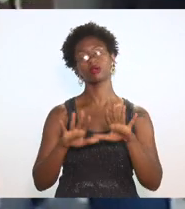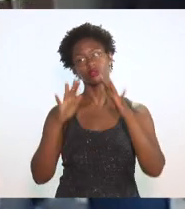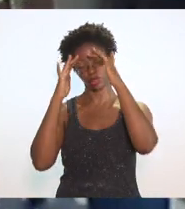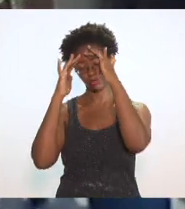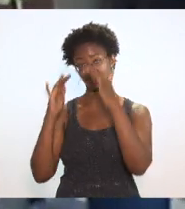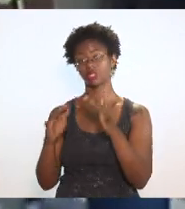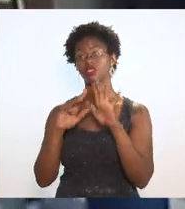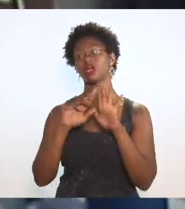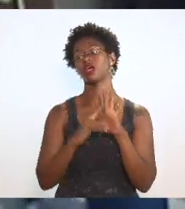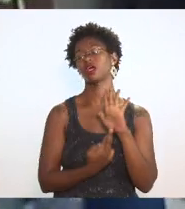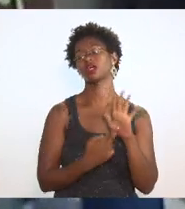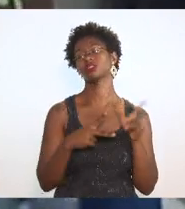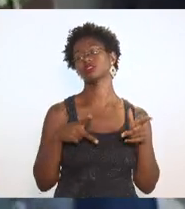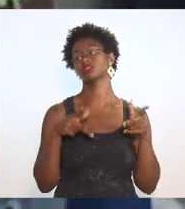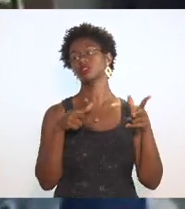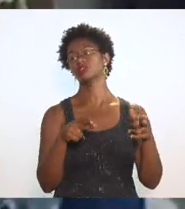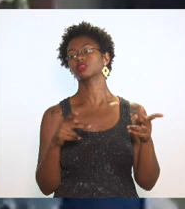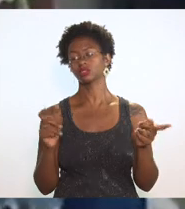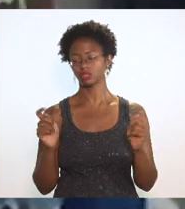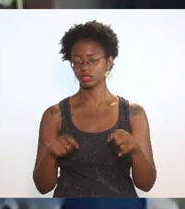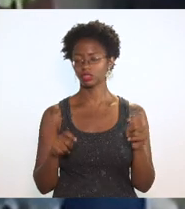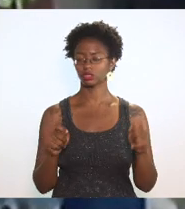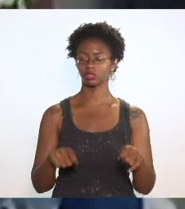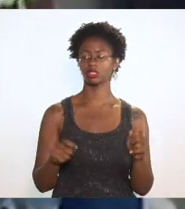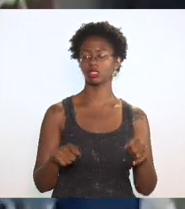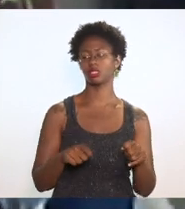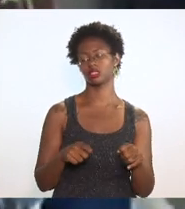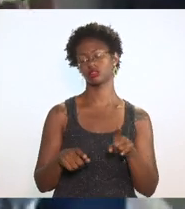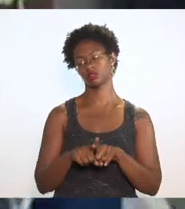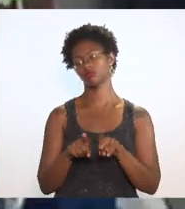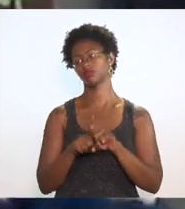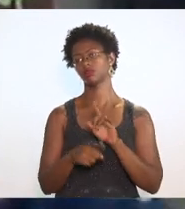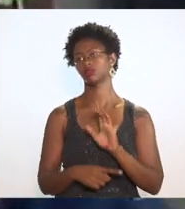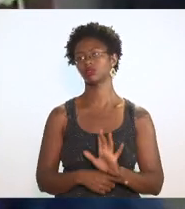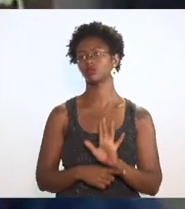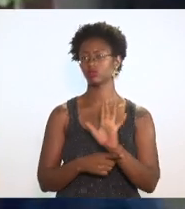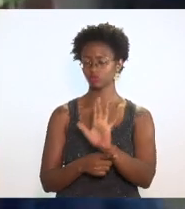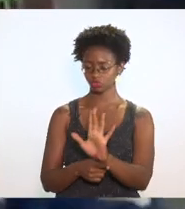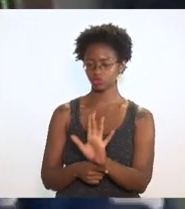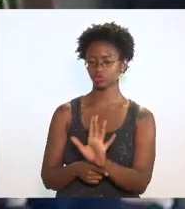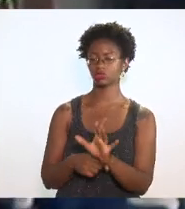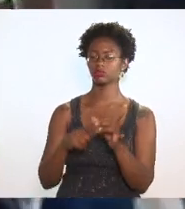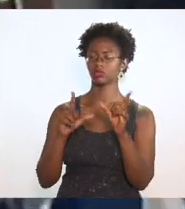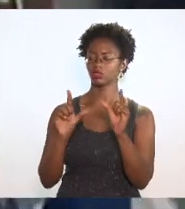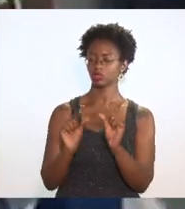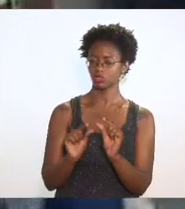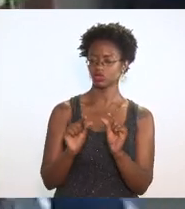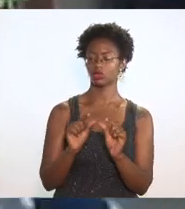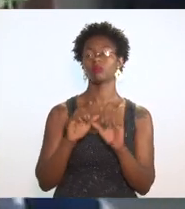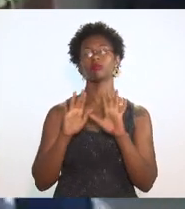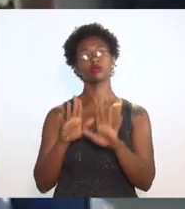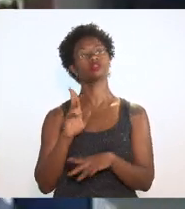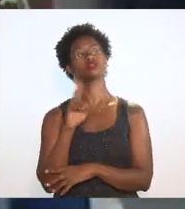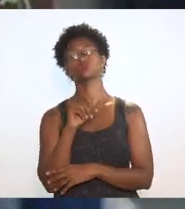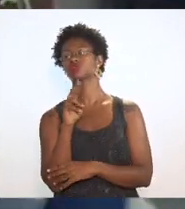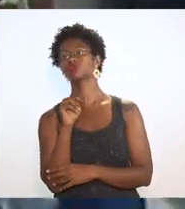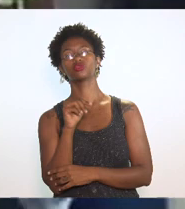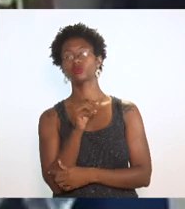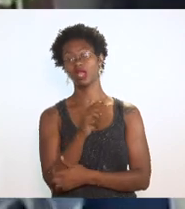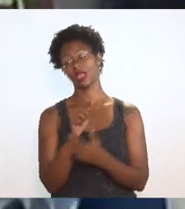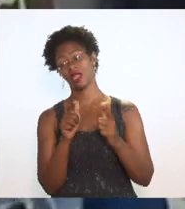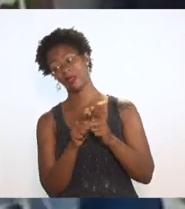ele poderá dar até um benefício menor com menor extensão mas jamais ampliar